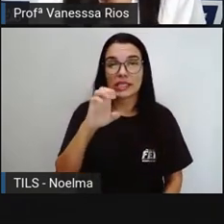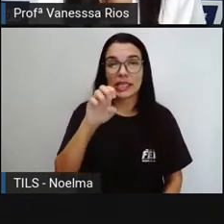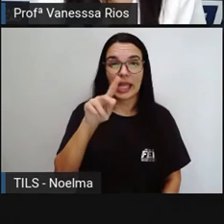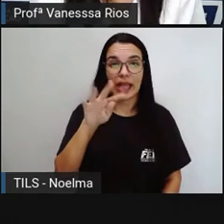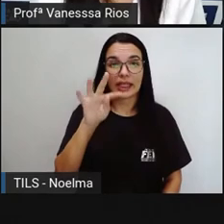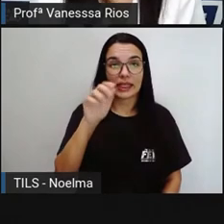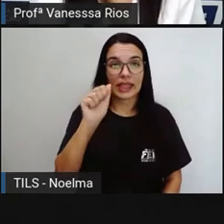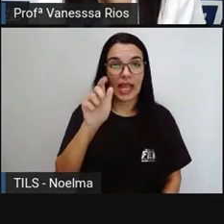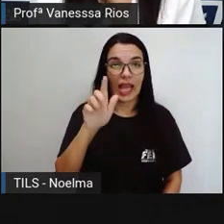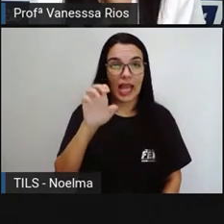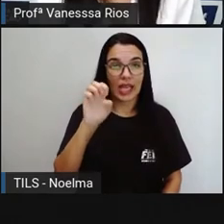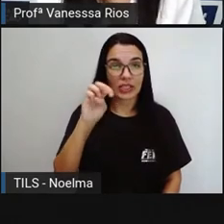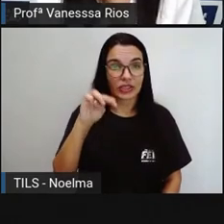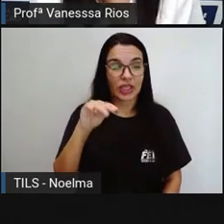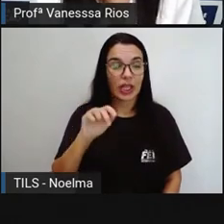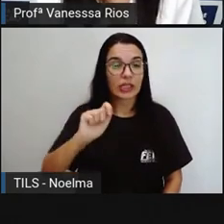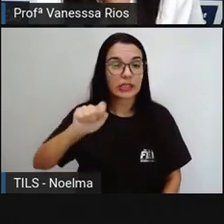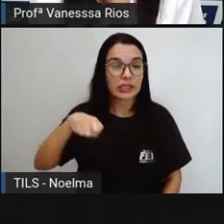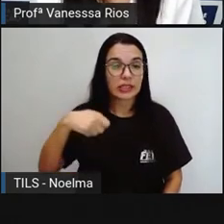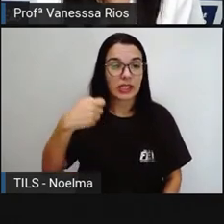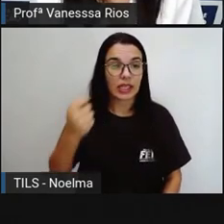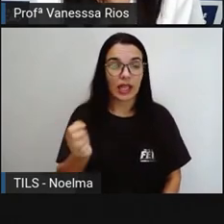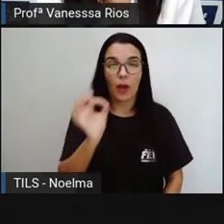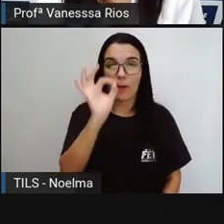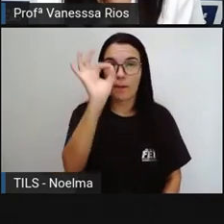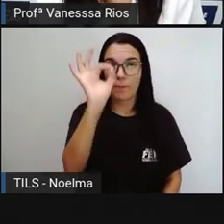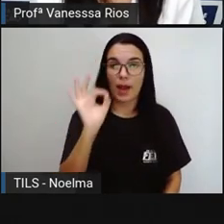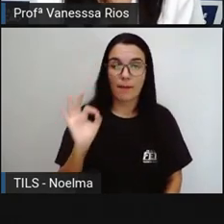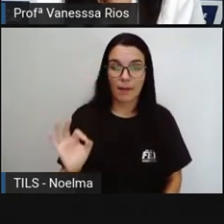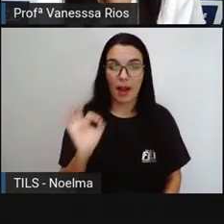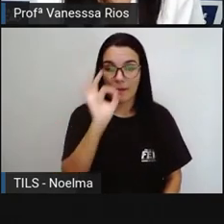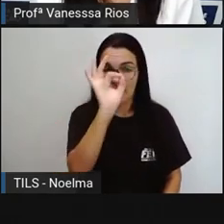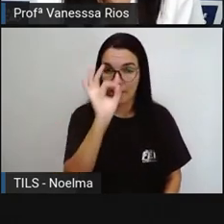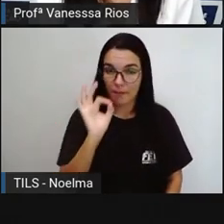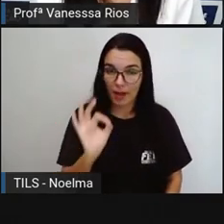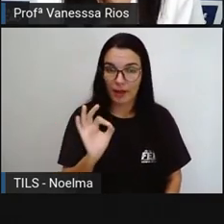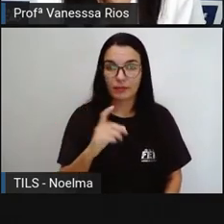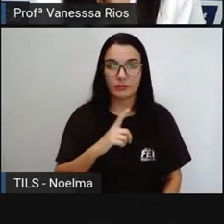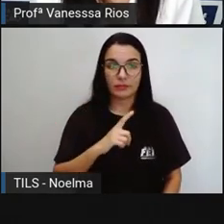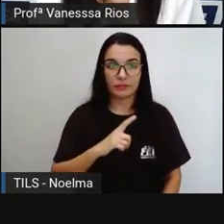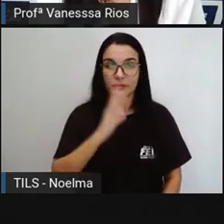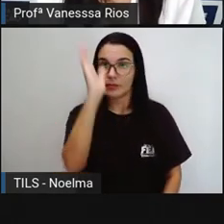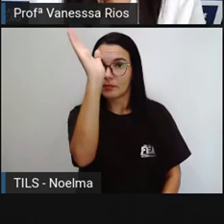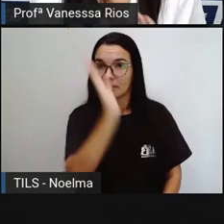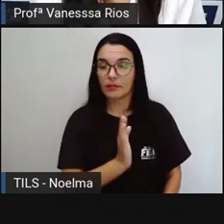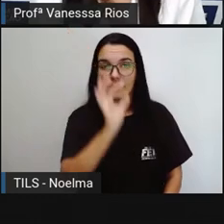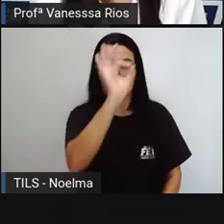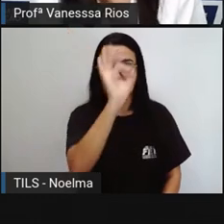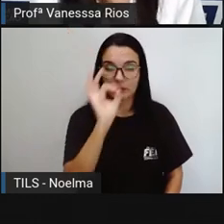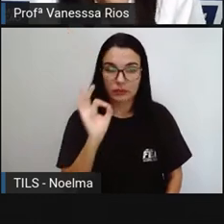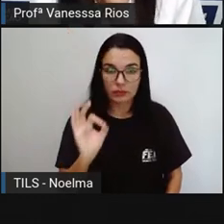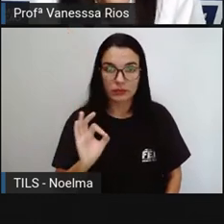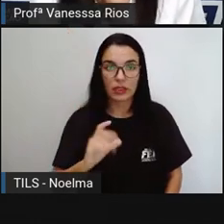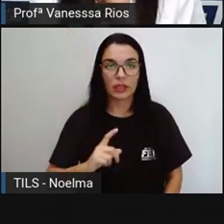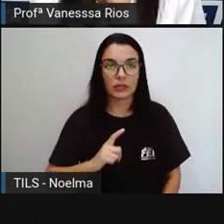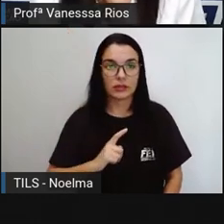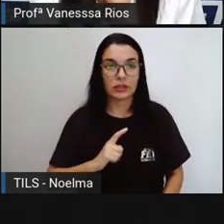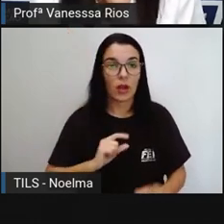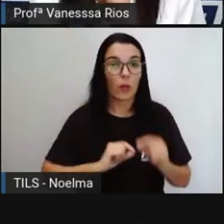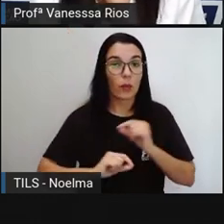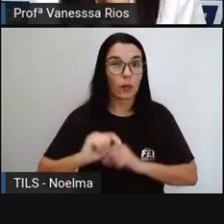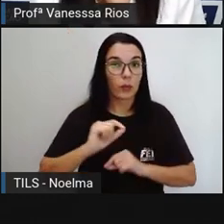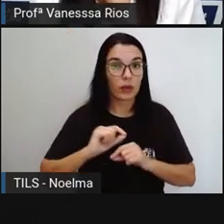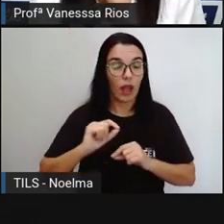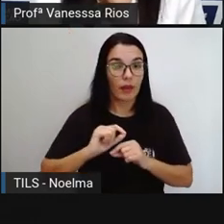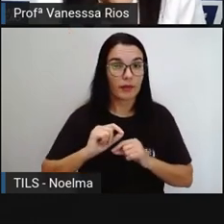por esse símbolo a gente vê uma barra e dois zeros posicionados com a barra no meio é